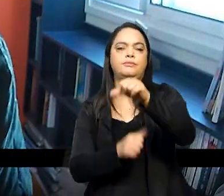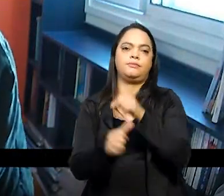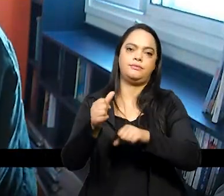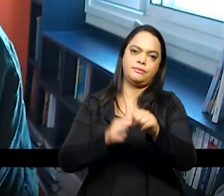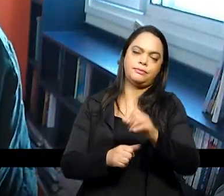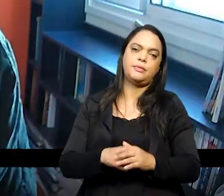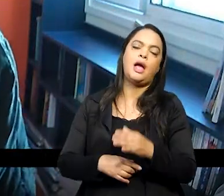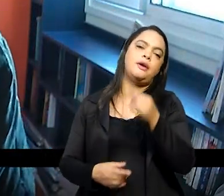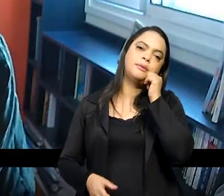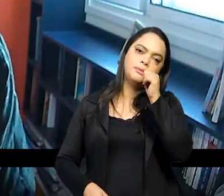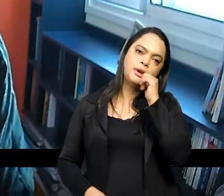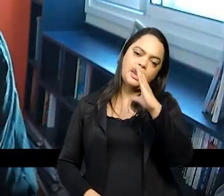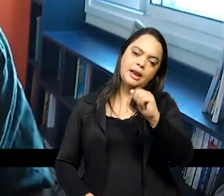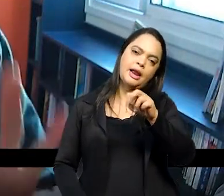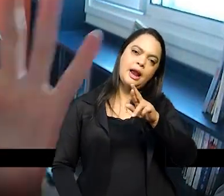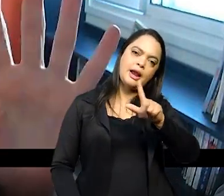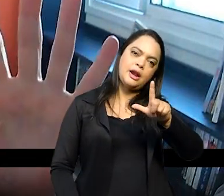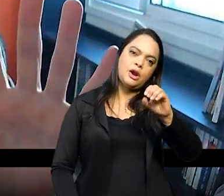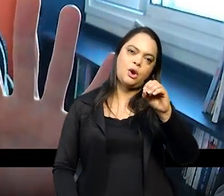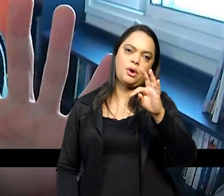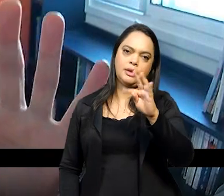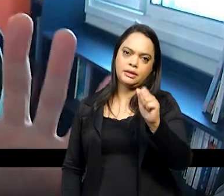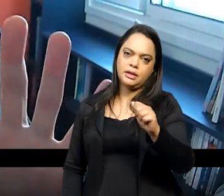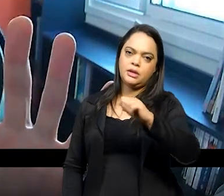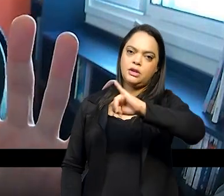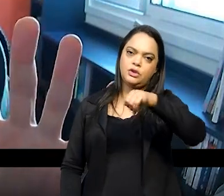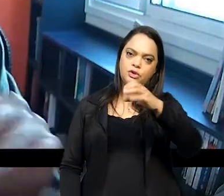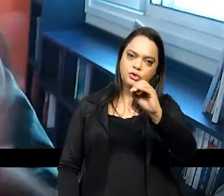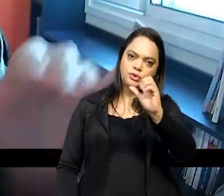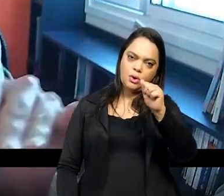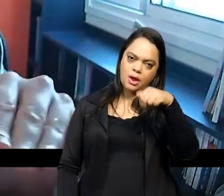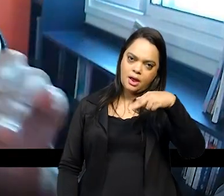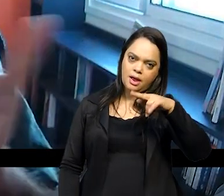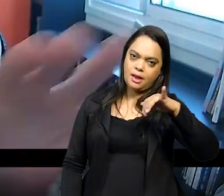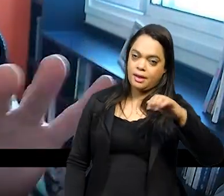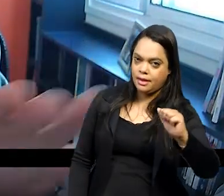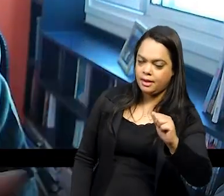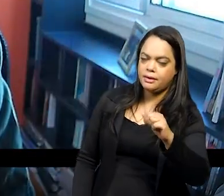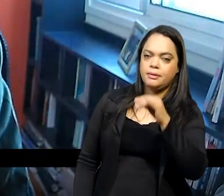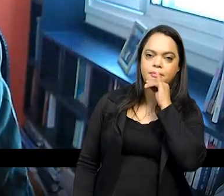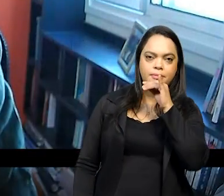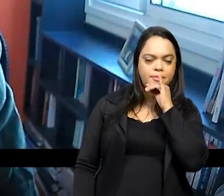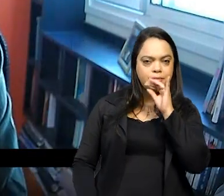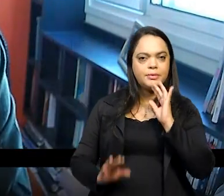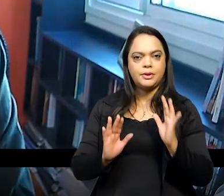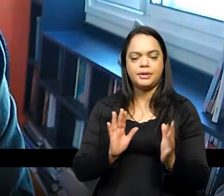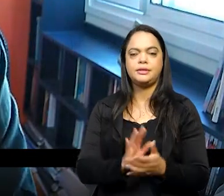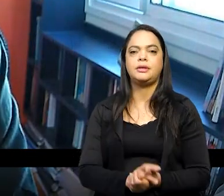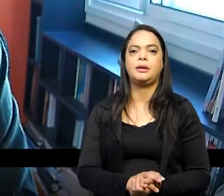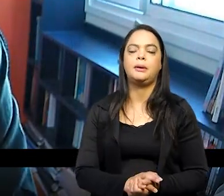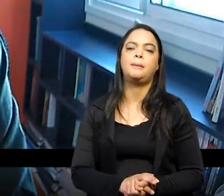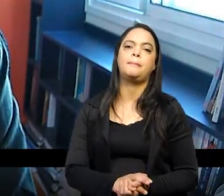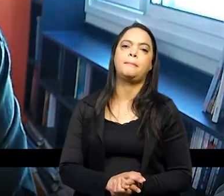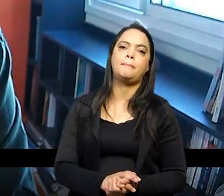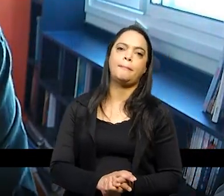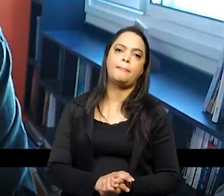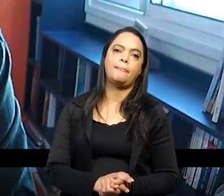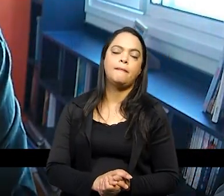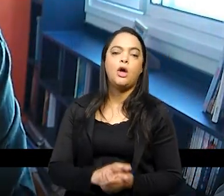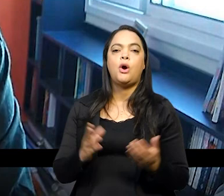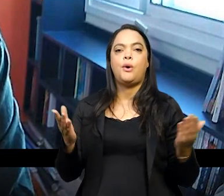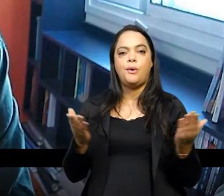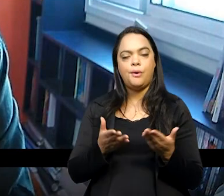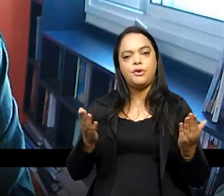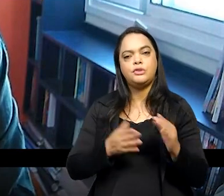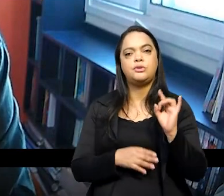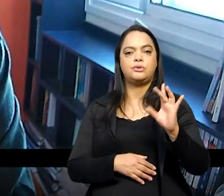da Carlota Joaquina de Usa espero não estar me estendendo demais prometo falar aqui mais um minutinho sobre o caso da